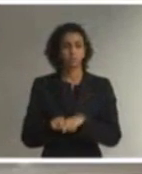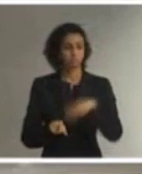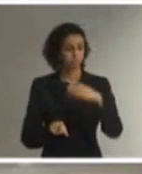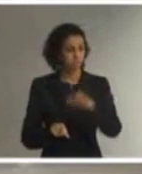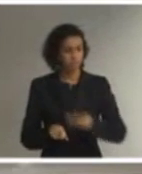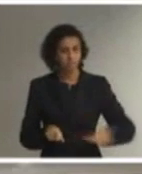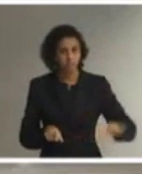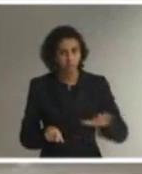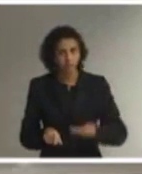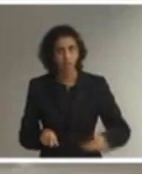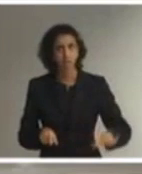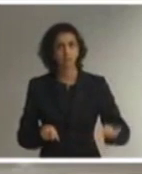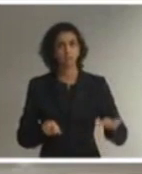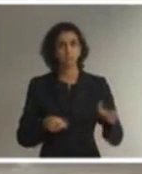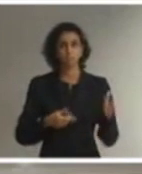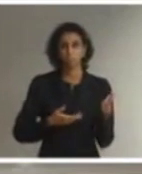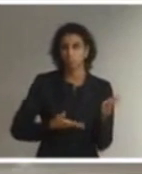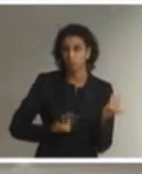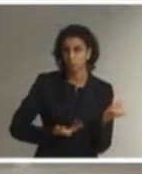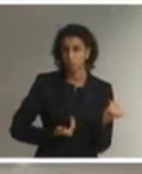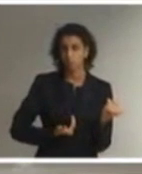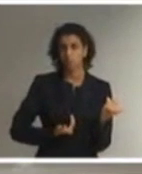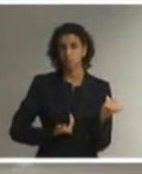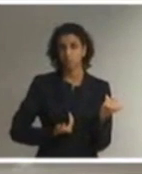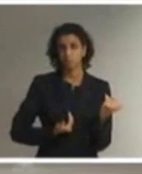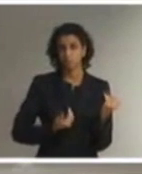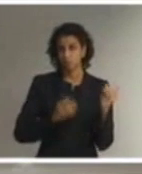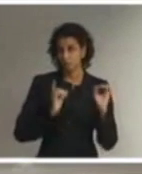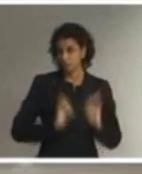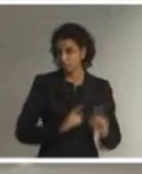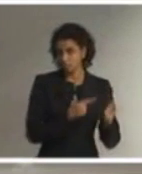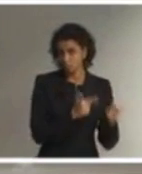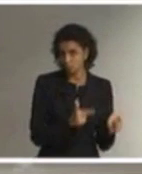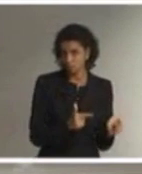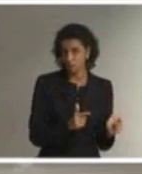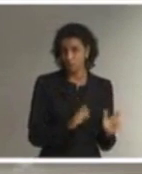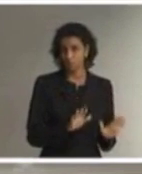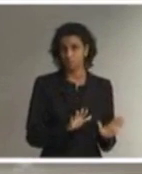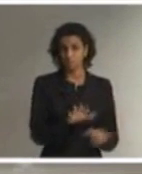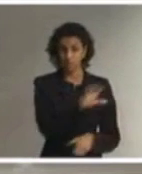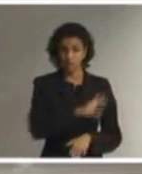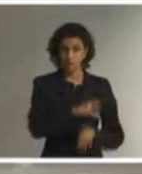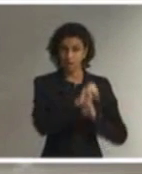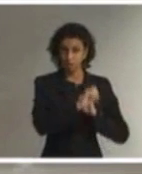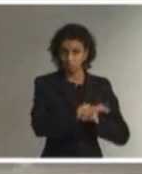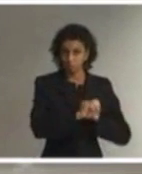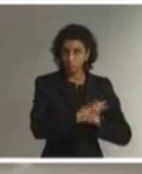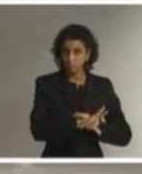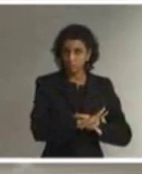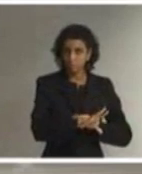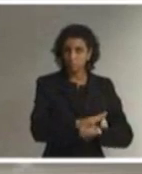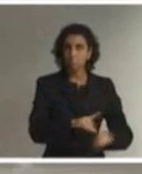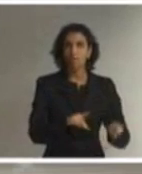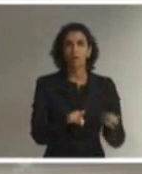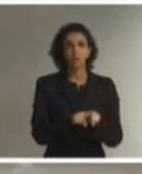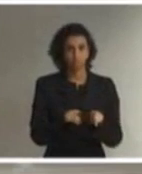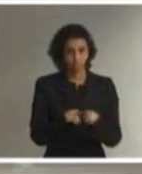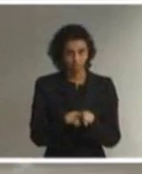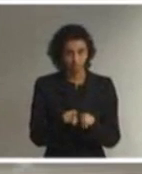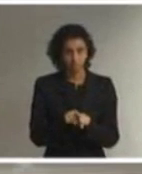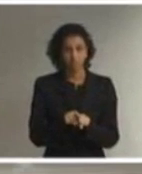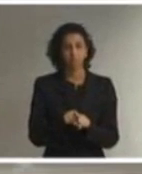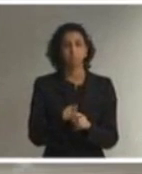crianças, aos jovens sem deficiência, no âmbito da educação, deverá ser